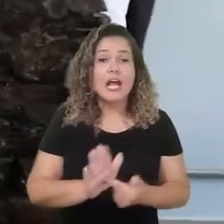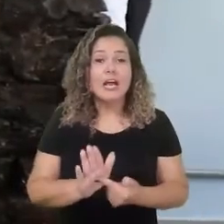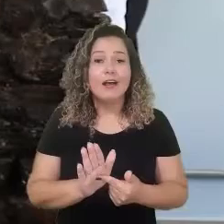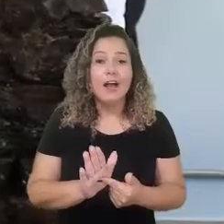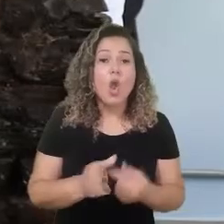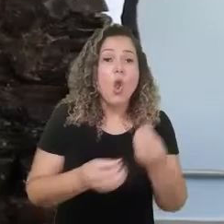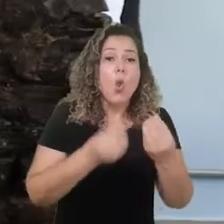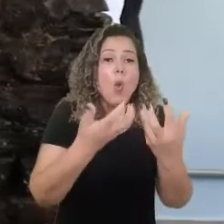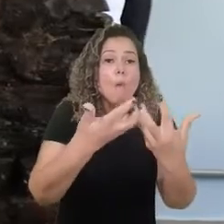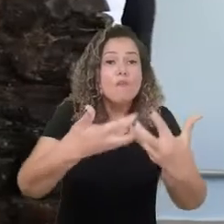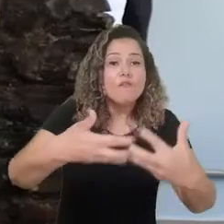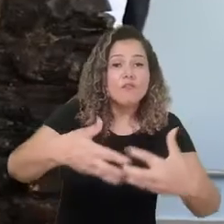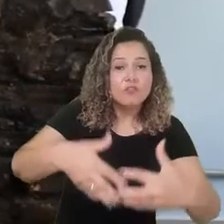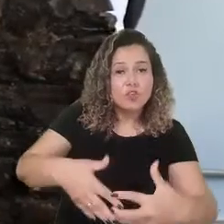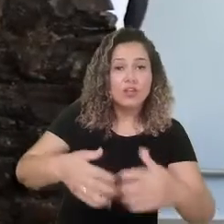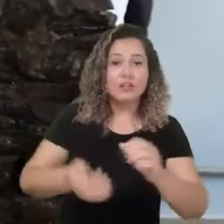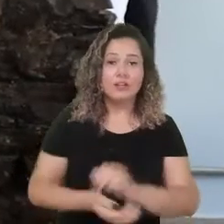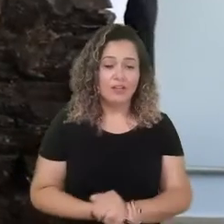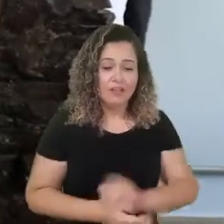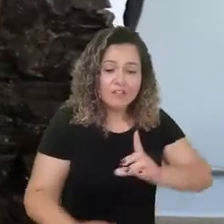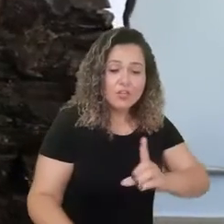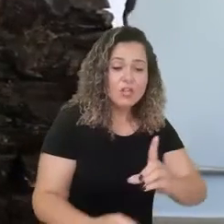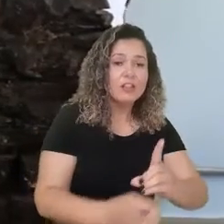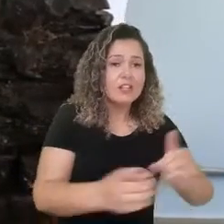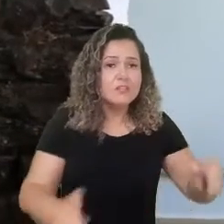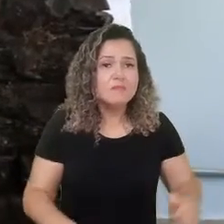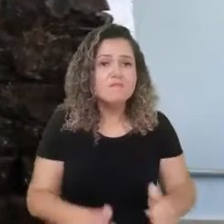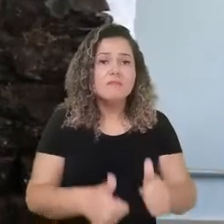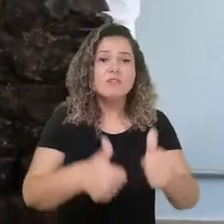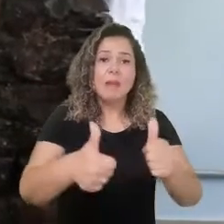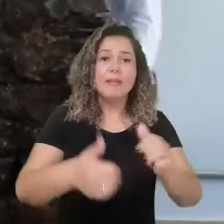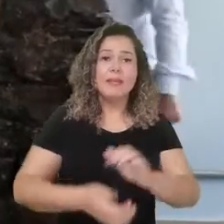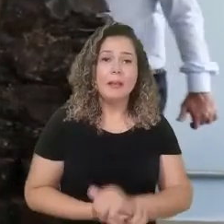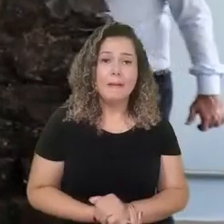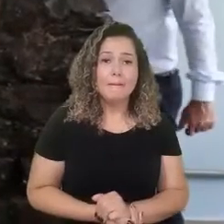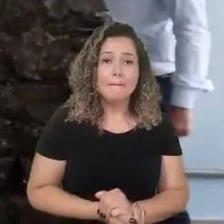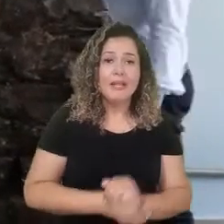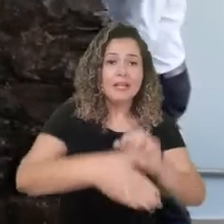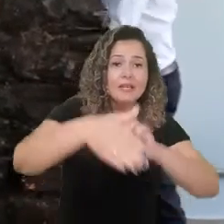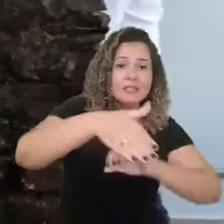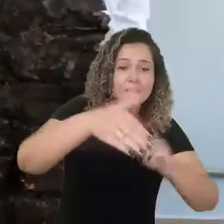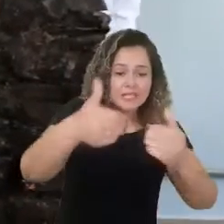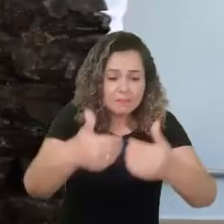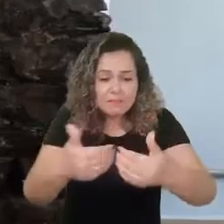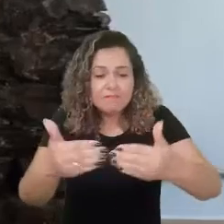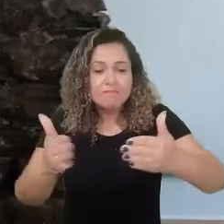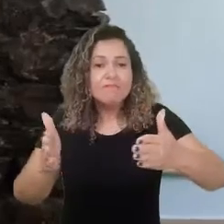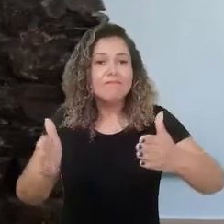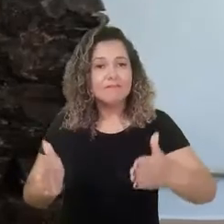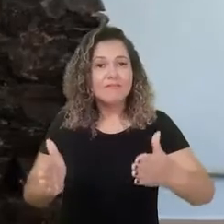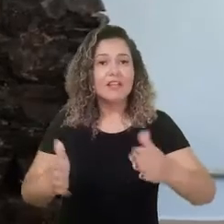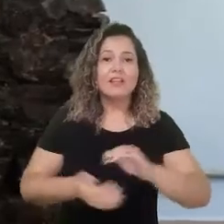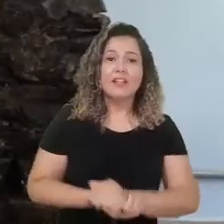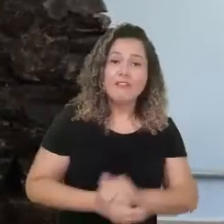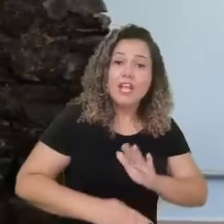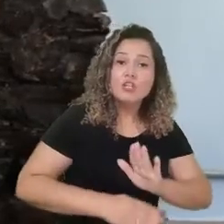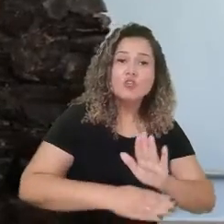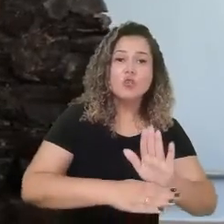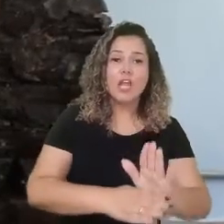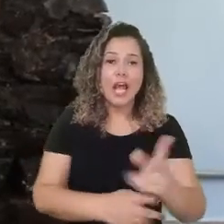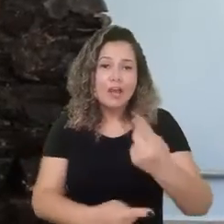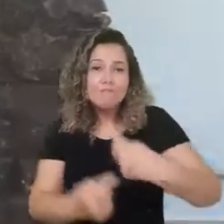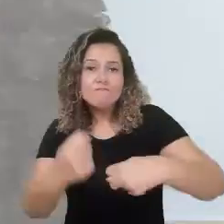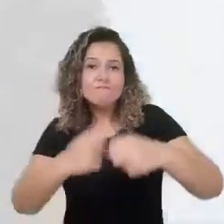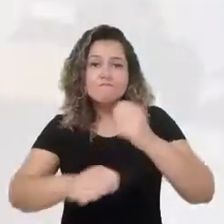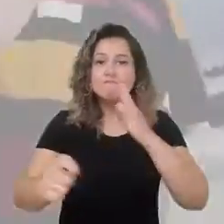é a condição que a academia tem de aproximar desse empreendedor, prestar a ele as informações necessárias, não somente para a abertura, mas para a melhor